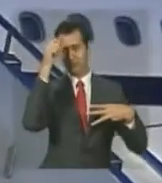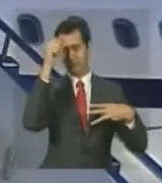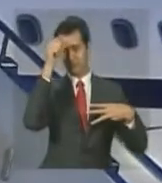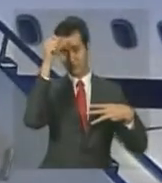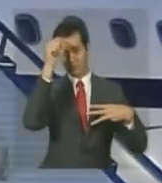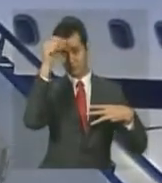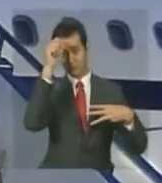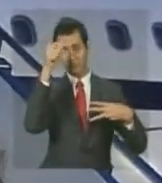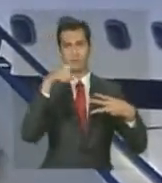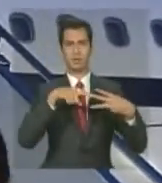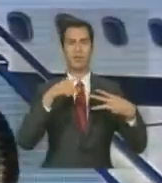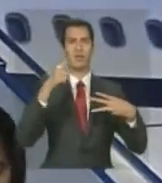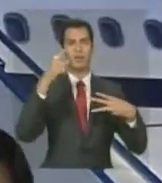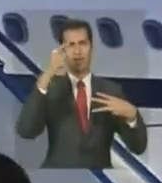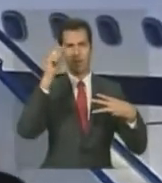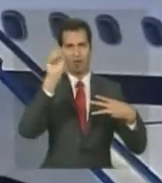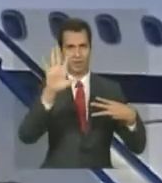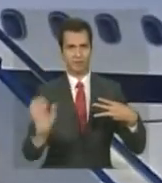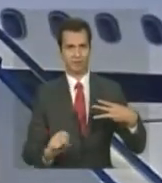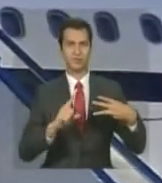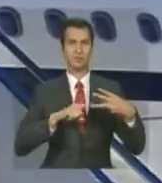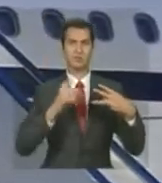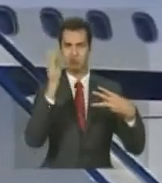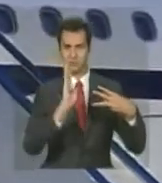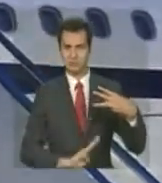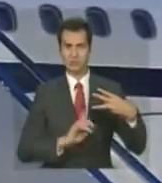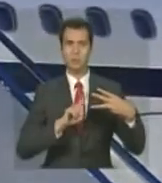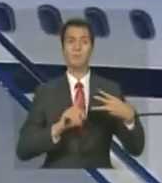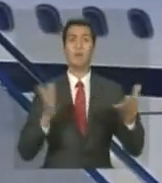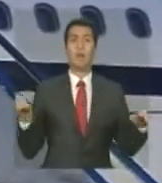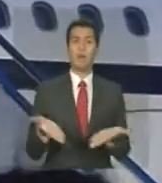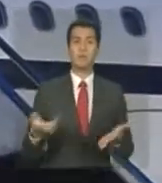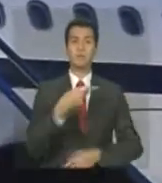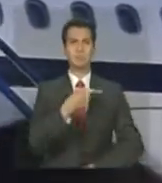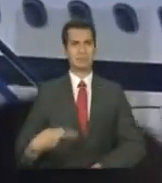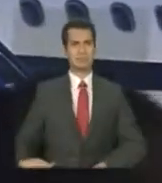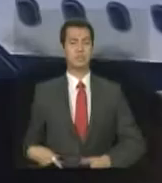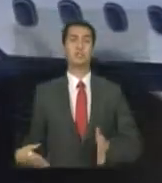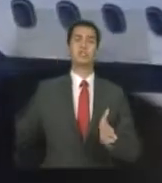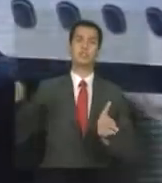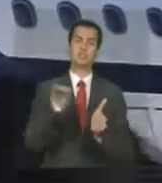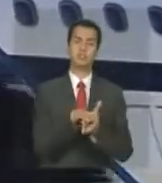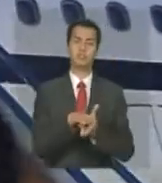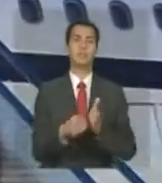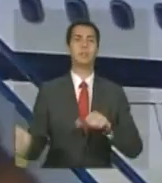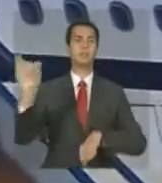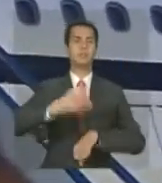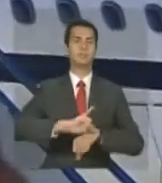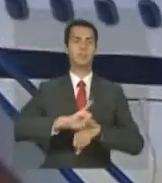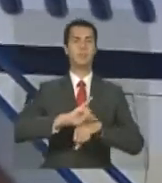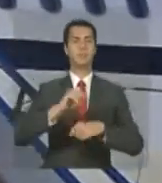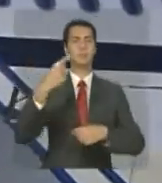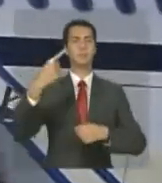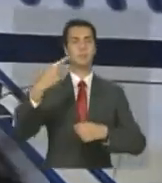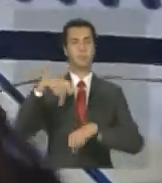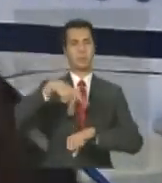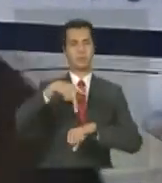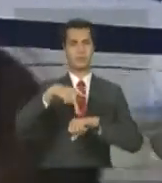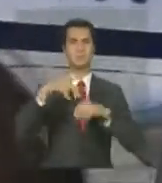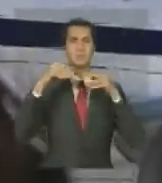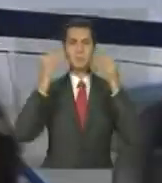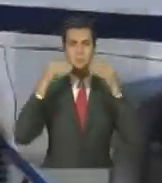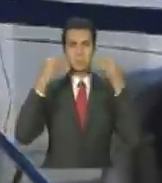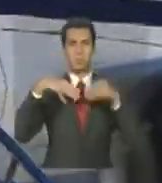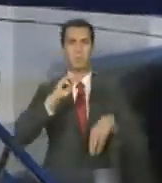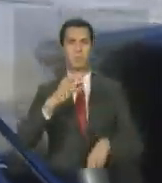presidenta já está agora em Maputo, capital de Moçambique, onde cumpre a agenda nesta quarta-feira. Dilma se